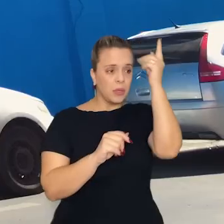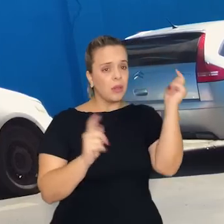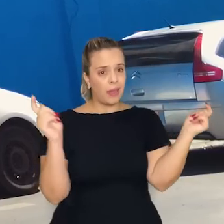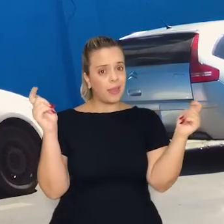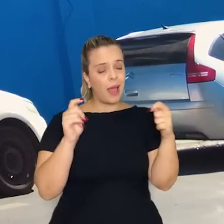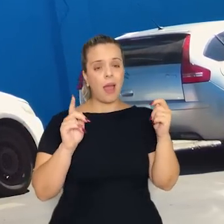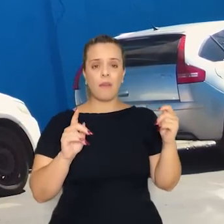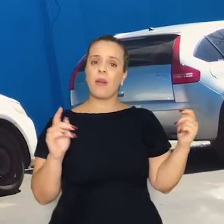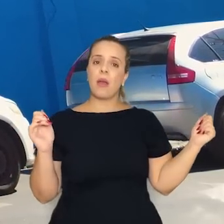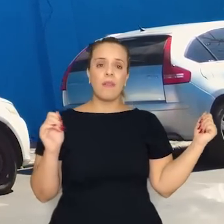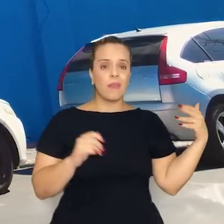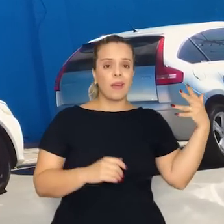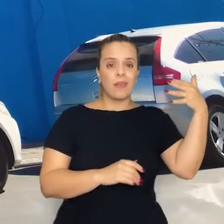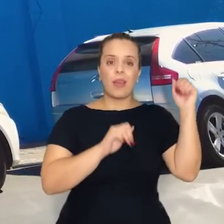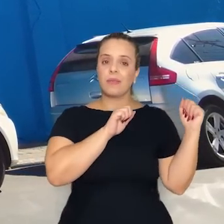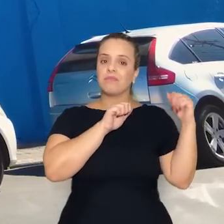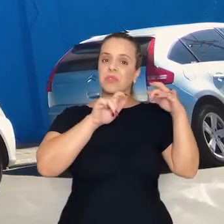aqui e passava o dia.